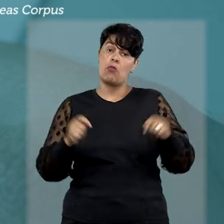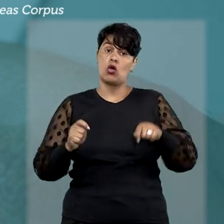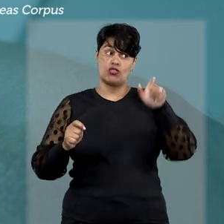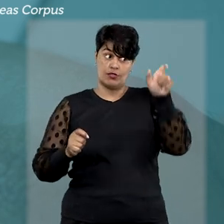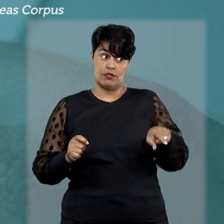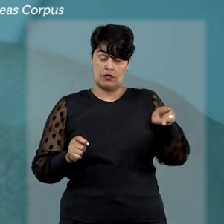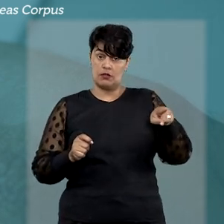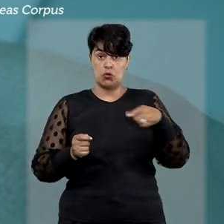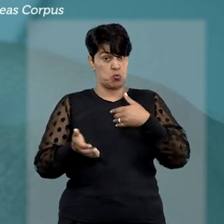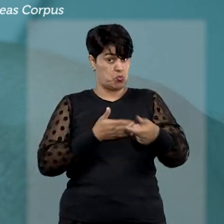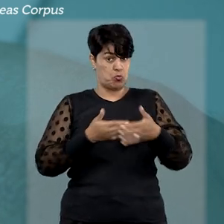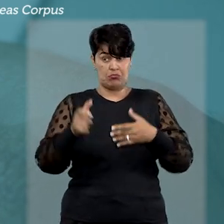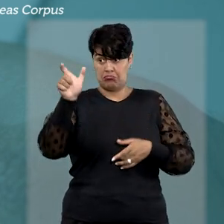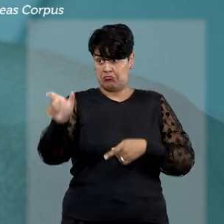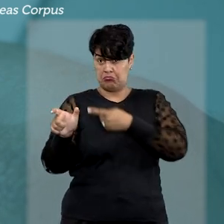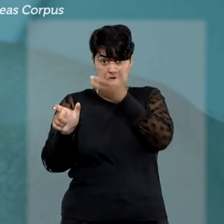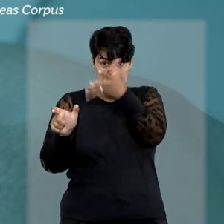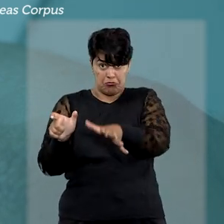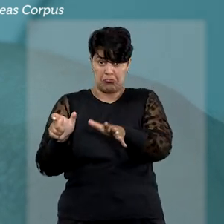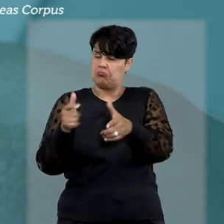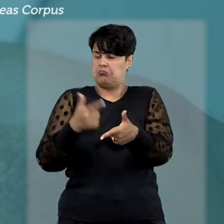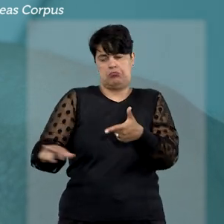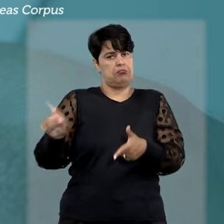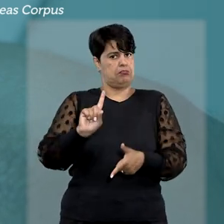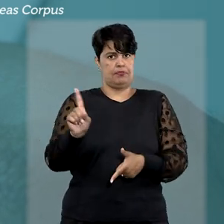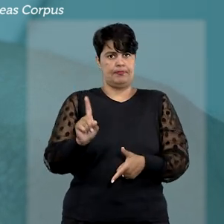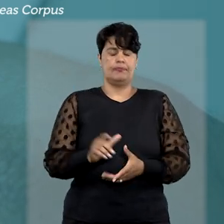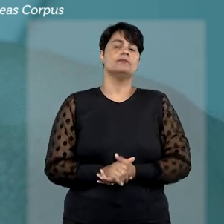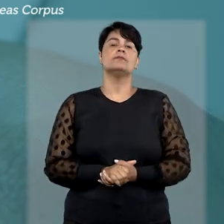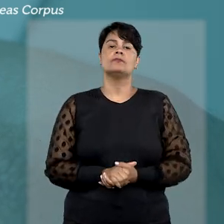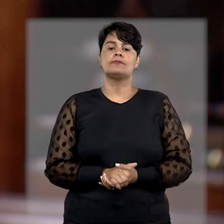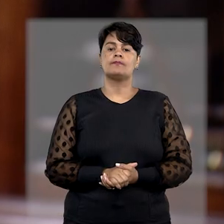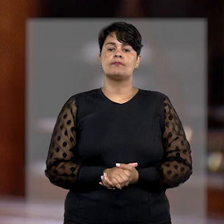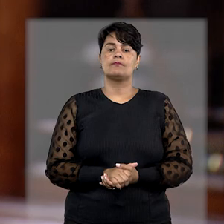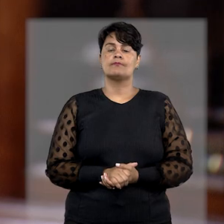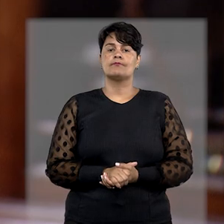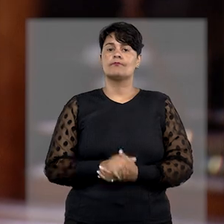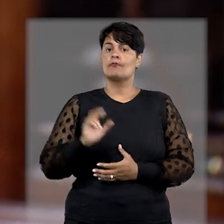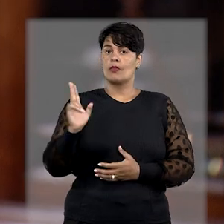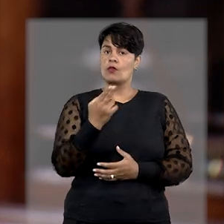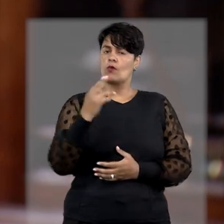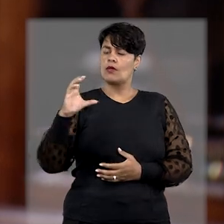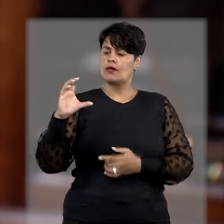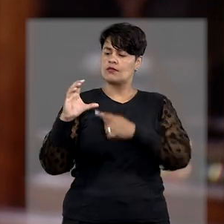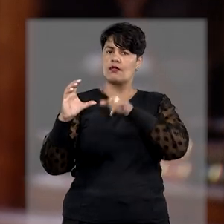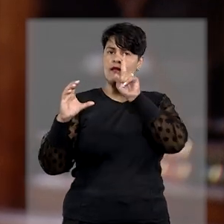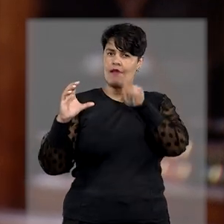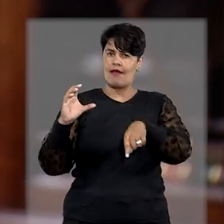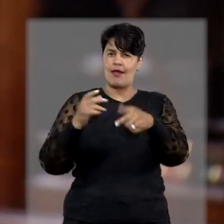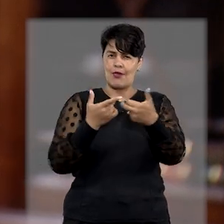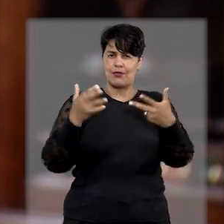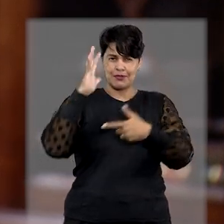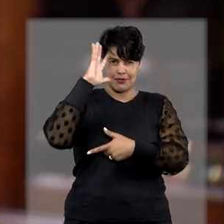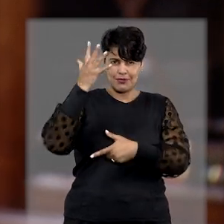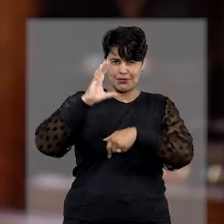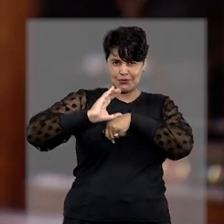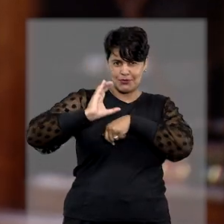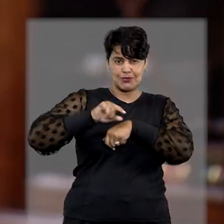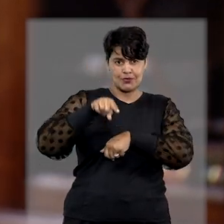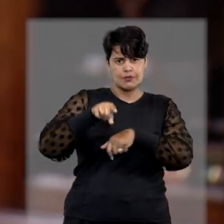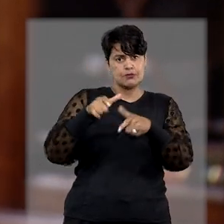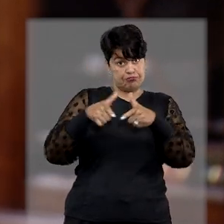impetrado mesmo que o paciente não seja informado do habeas corpus. O habeas corpus é um dos remédios constitucionais mais amplos,